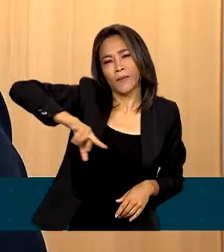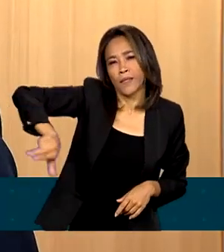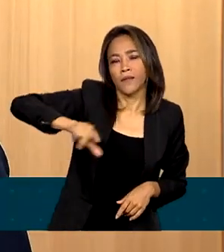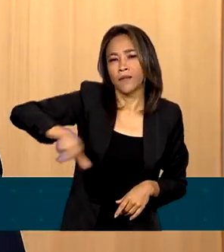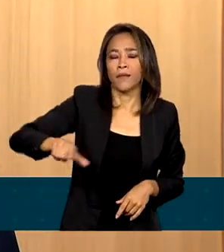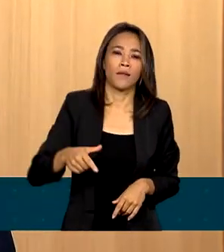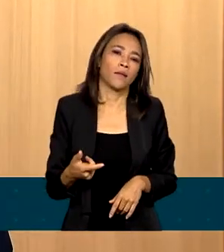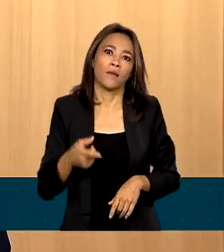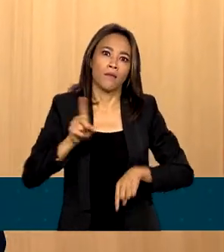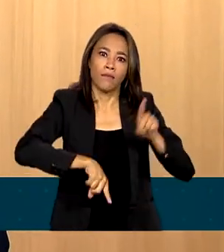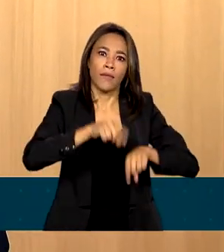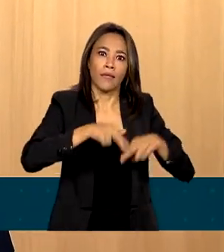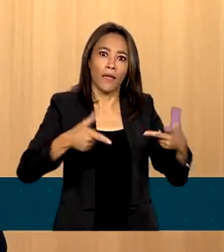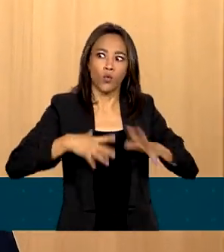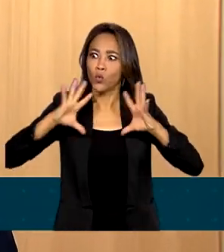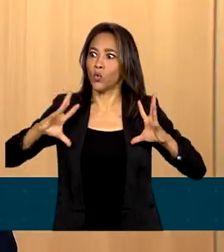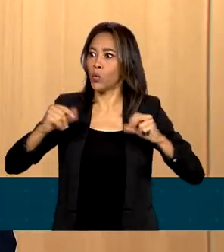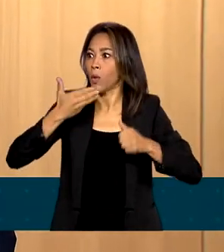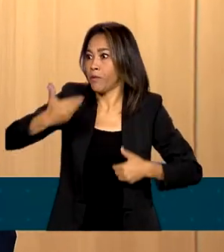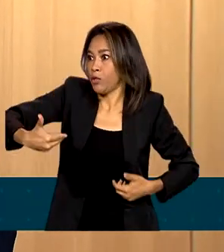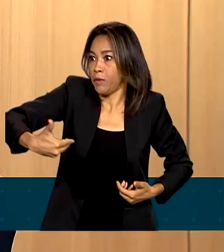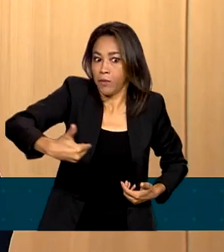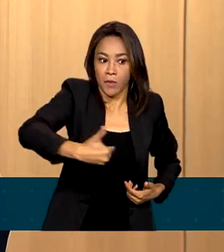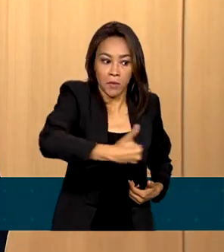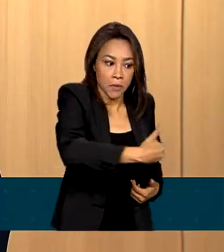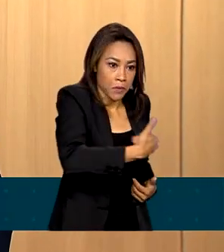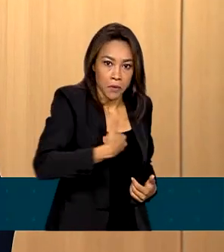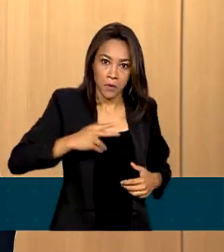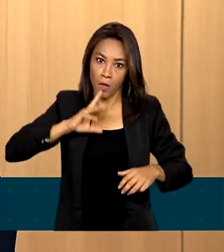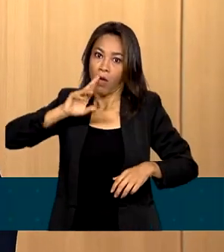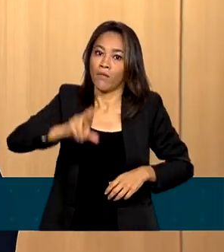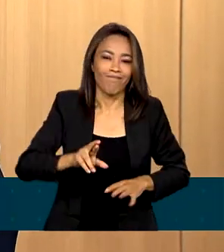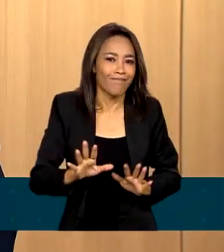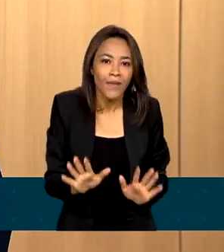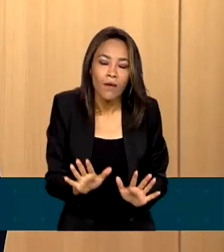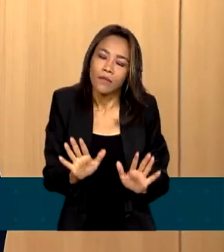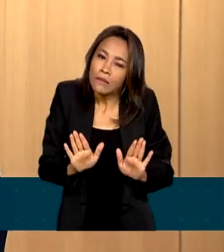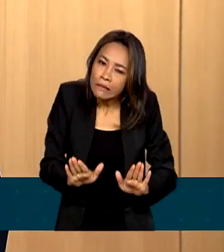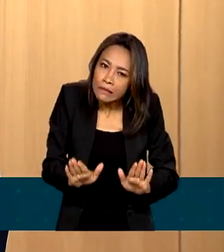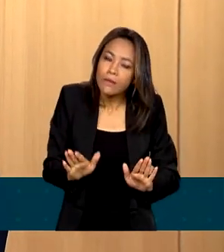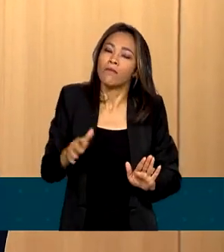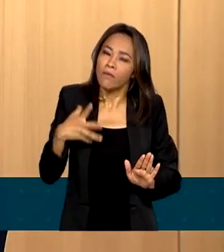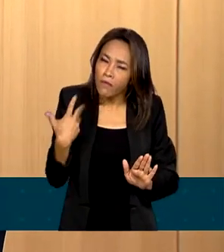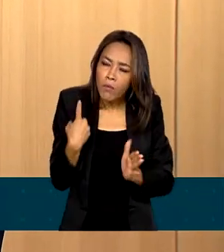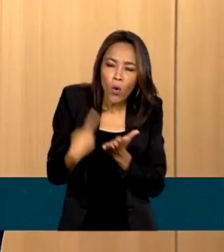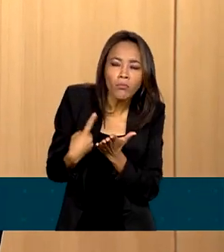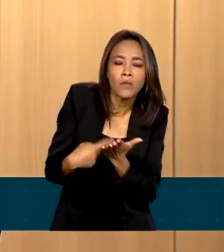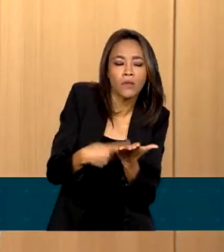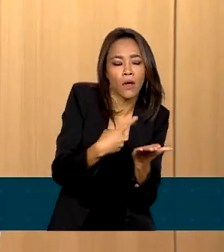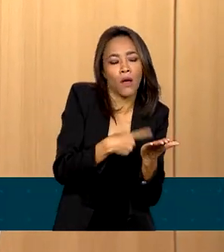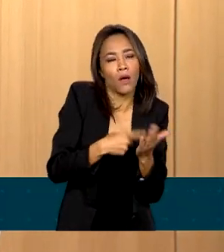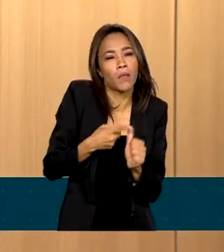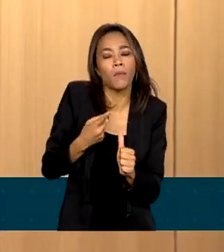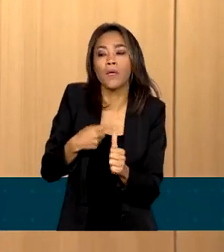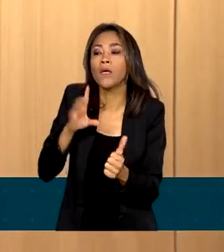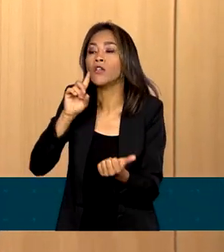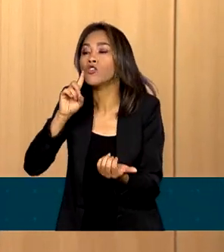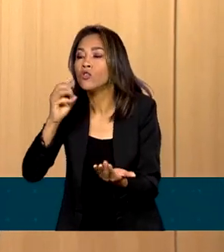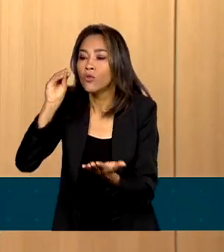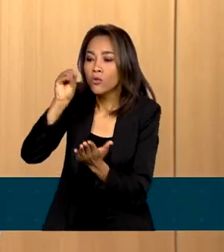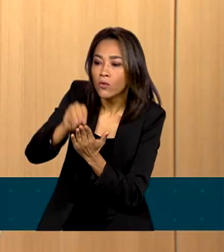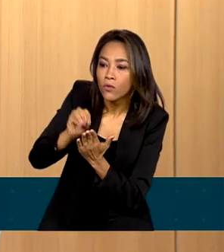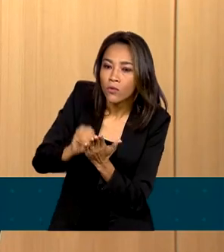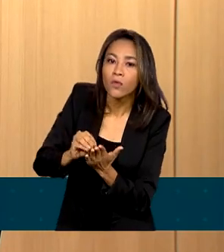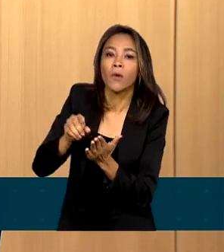que possam atender todos na hora que todos estão precisando. Mas ficou combinado que nós vamos fazer uma agenda, vamos conversar com o